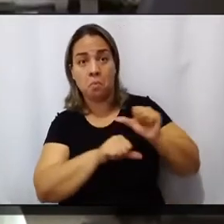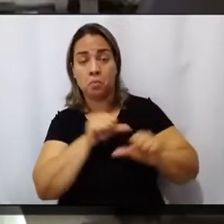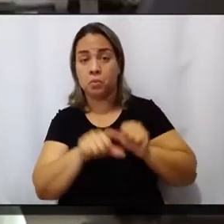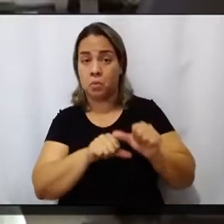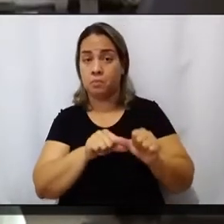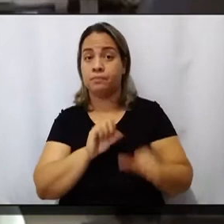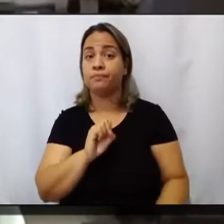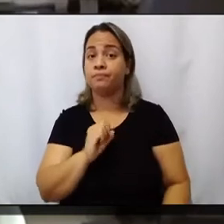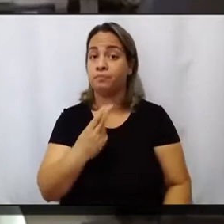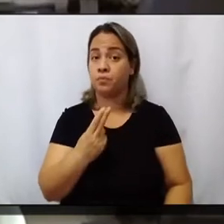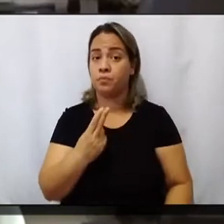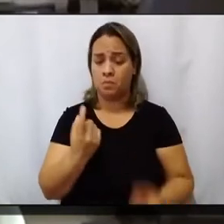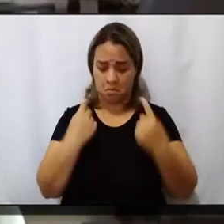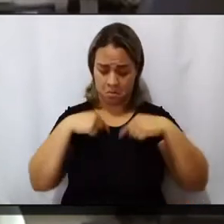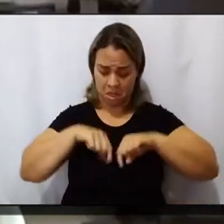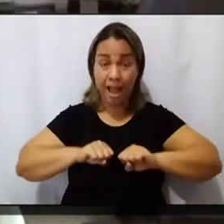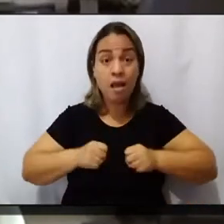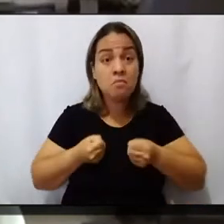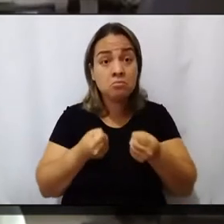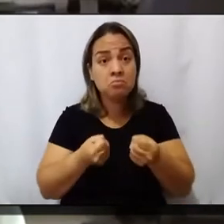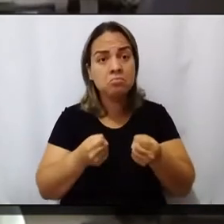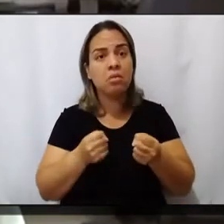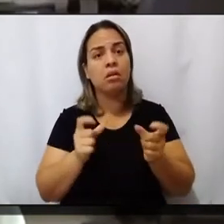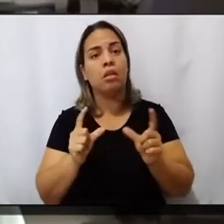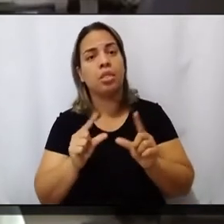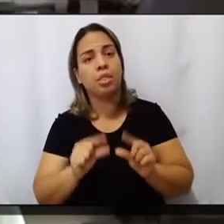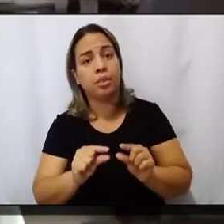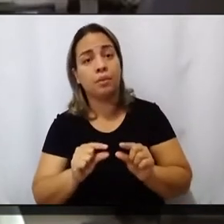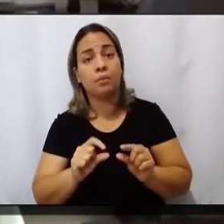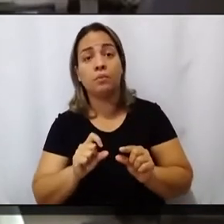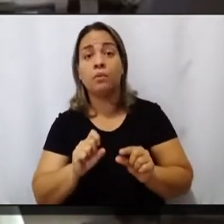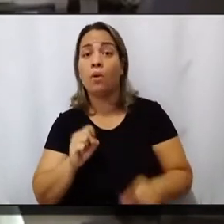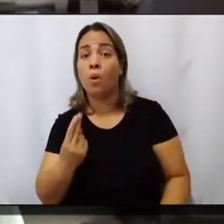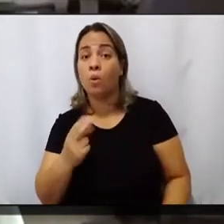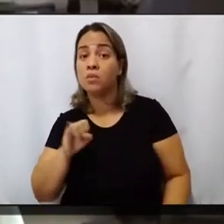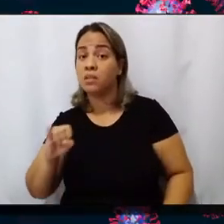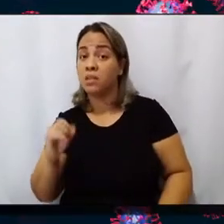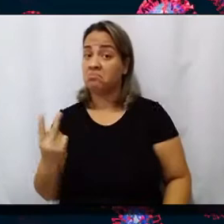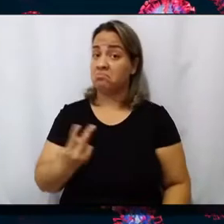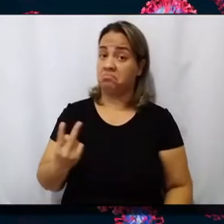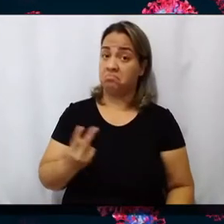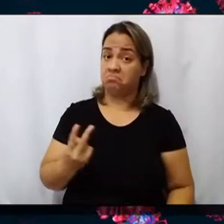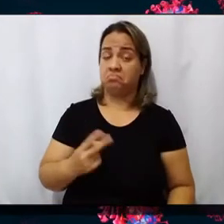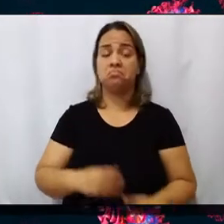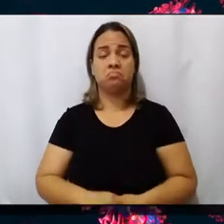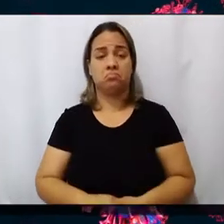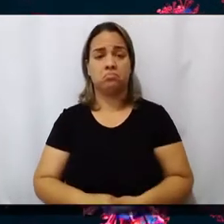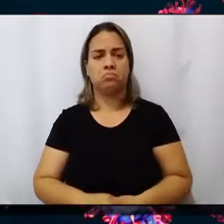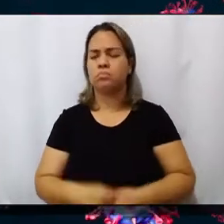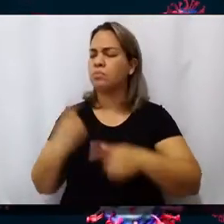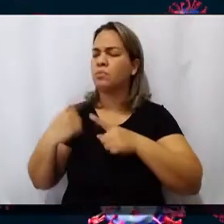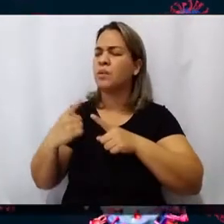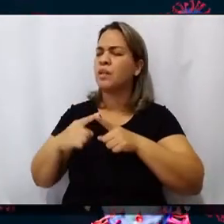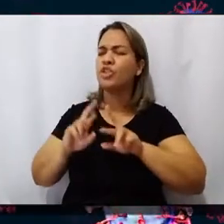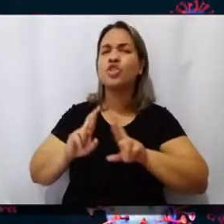decaimento da imunidade ao longo do tempo, ou por uma combinação desses dois fatores. O que diferencia os casos de